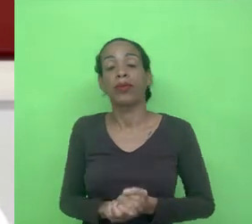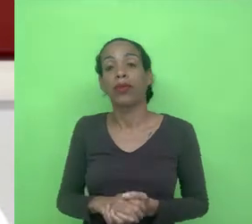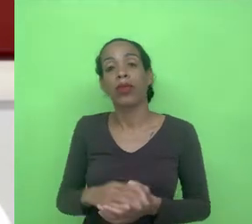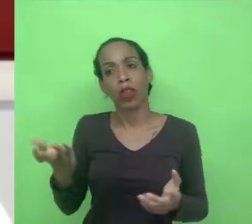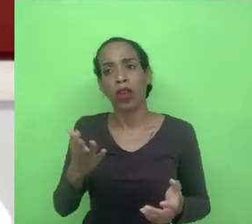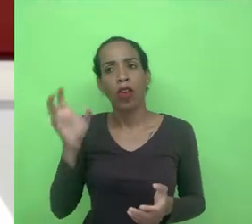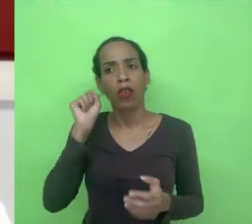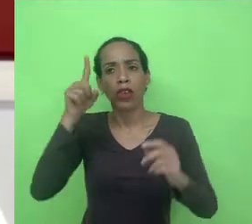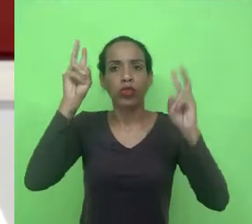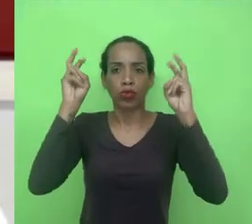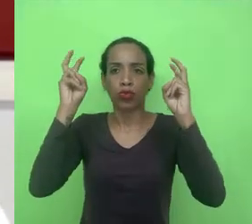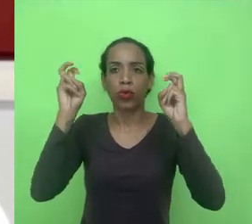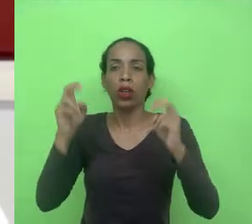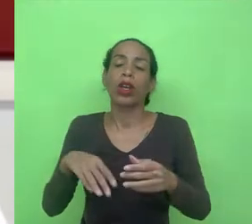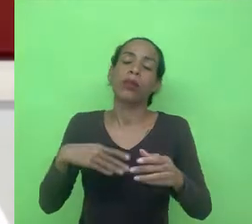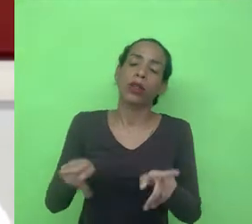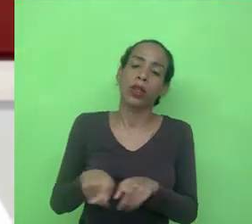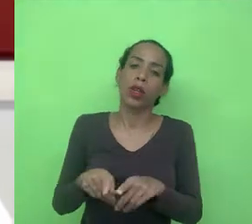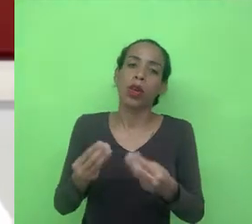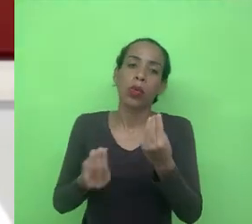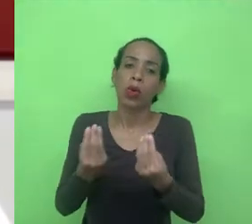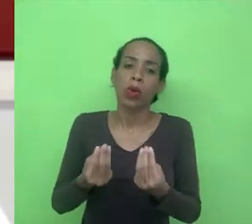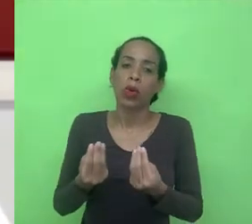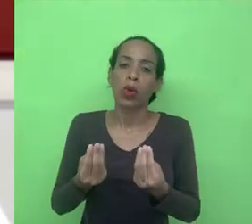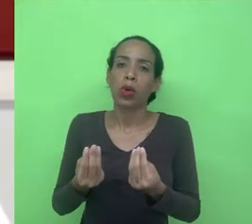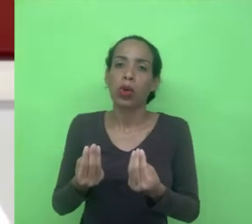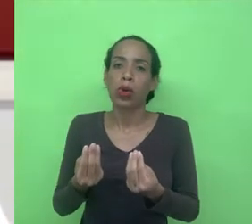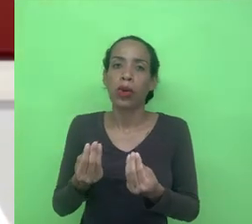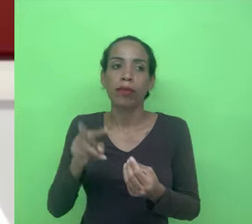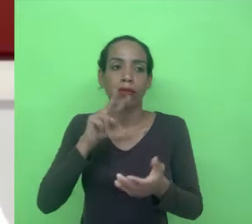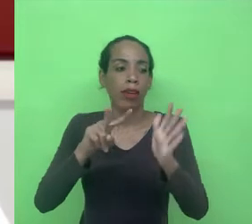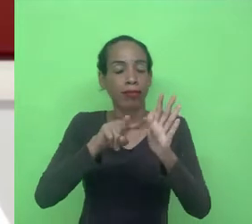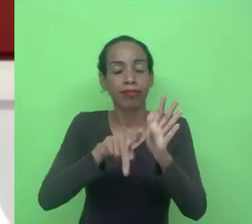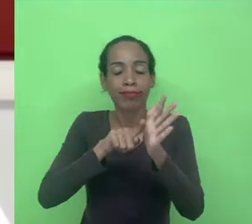tema da sua metodologia e um pouquinho mais dessa meta-análise do seu trabalho.